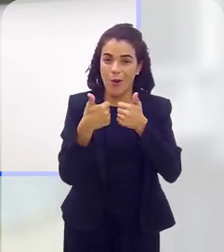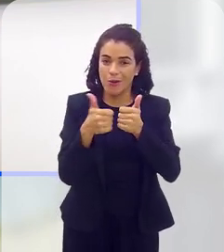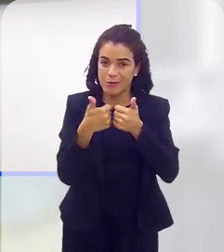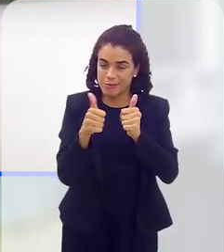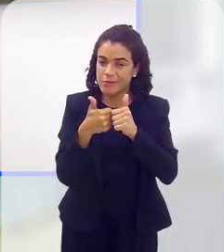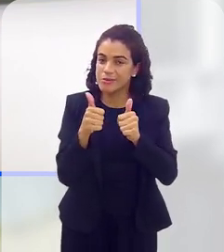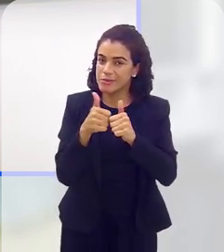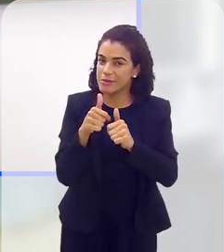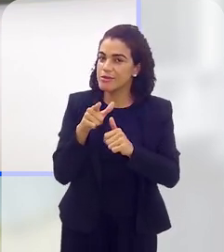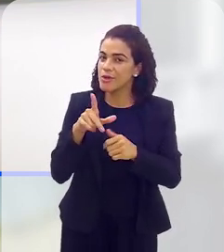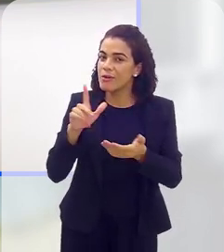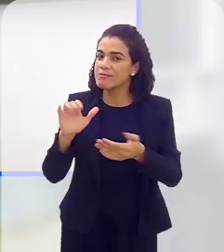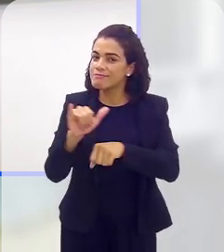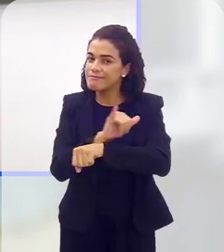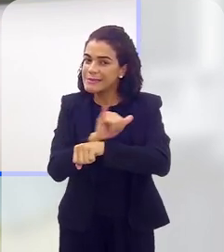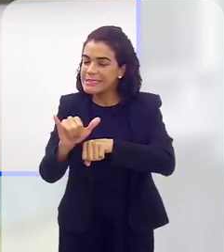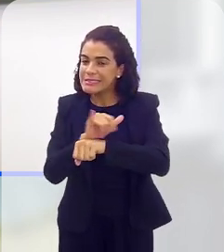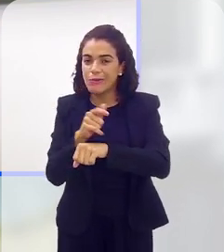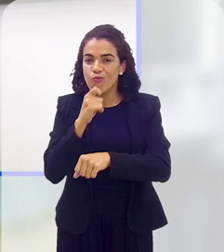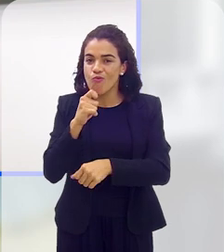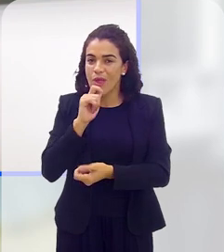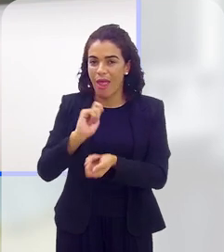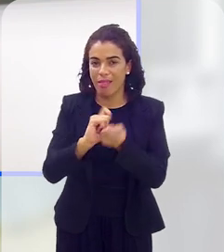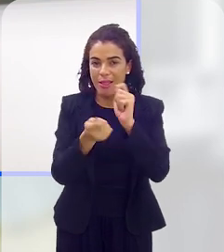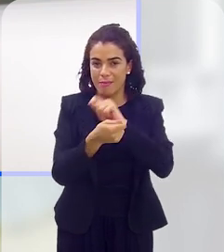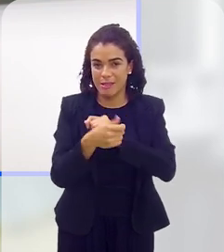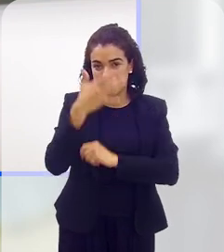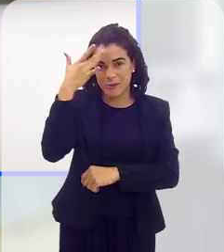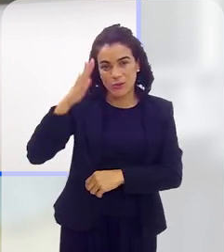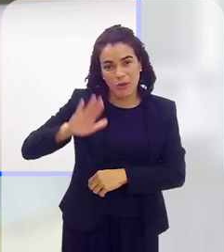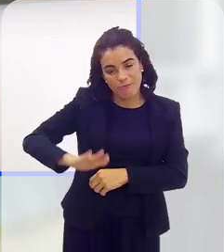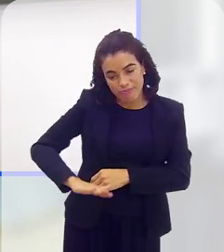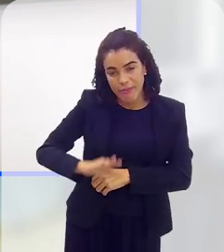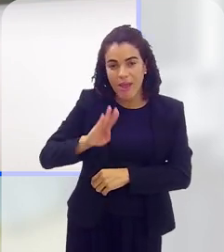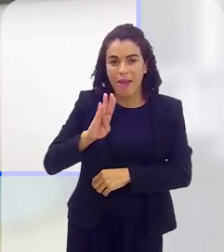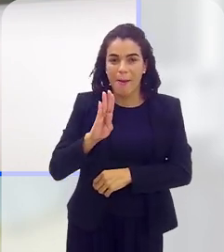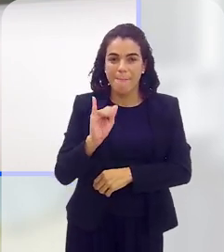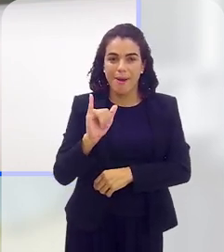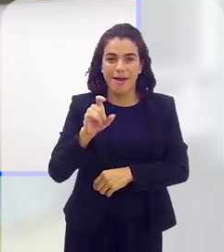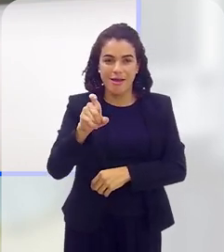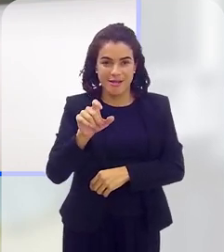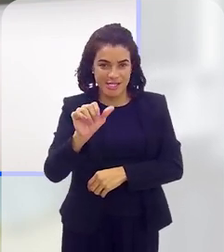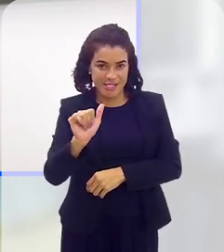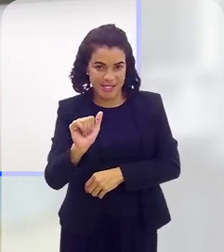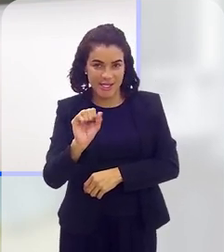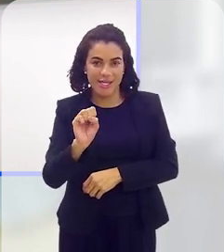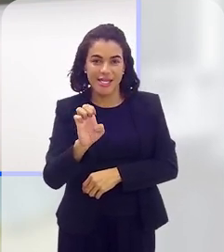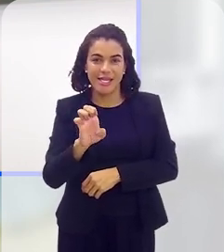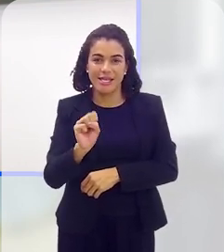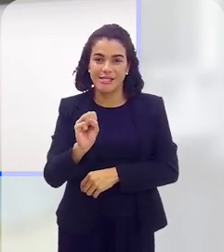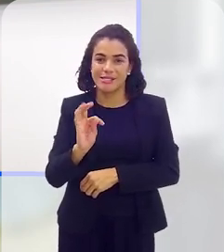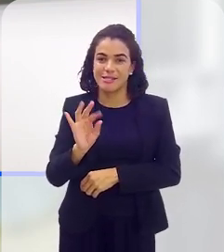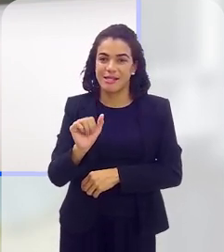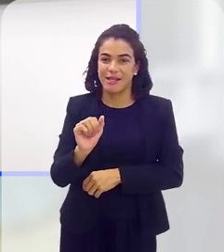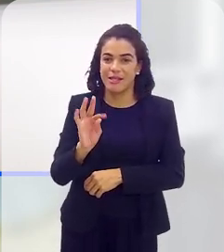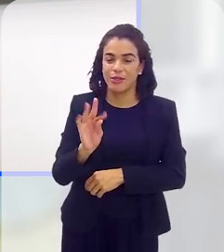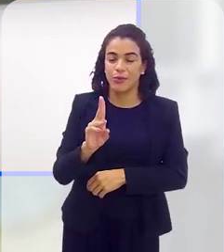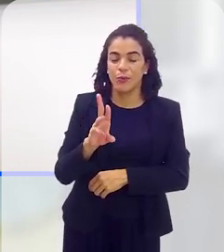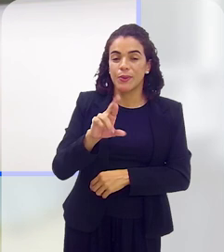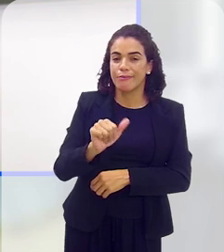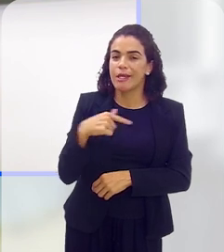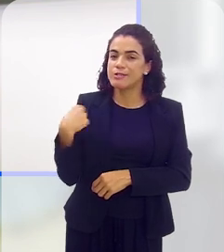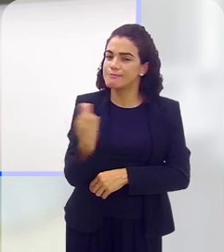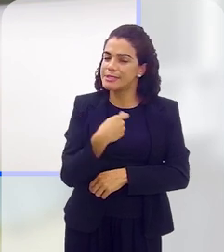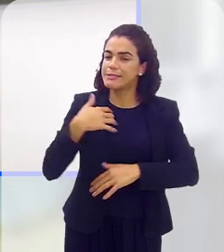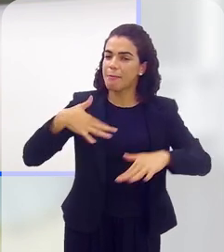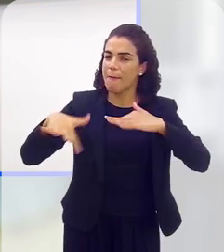Essas questões, assim, que não são adaptadas para uma pessoa de baixa estatura. E eu acredito que a gente tem que, realmente, mobilizar,